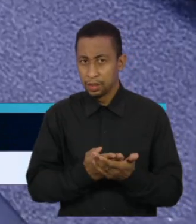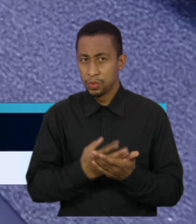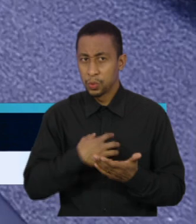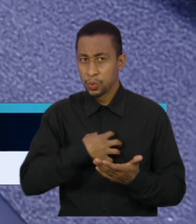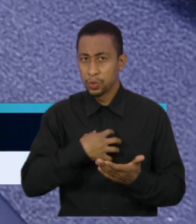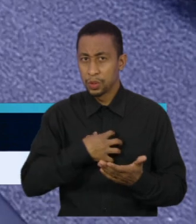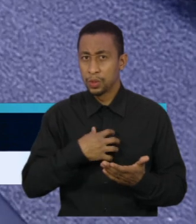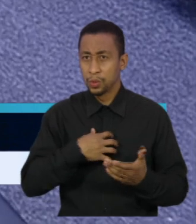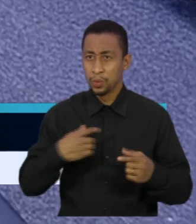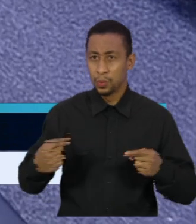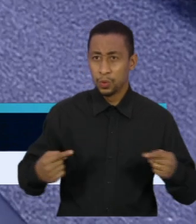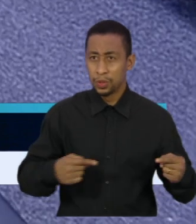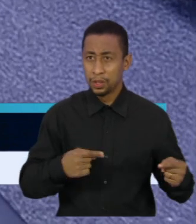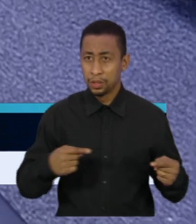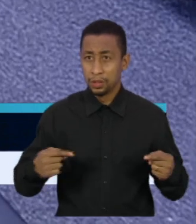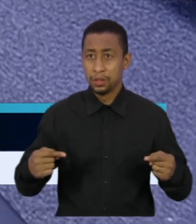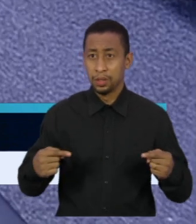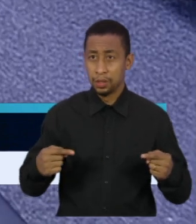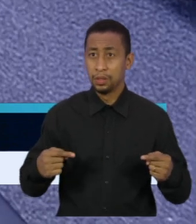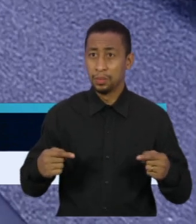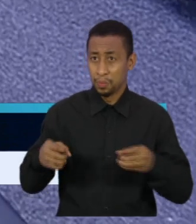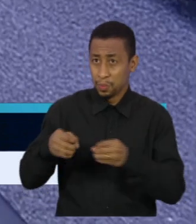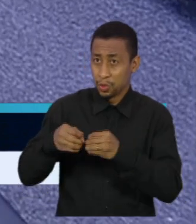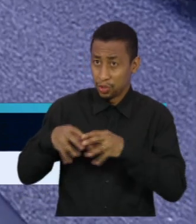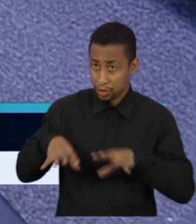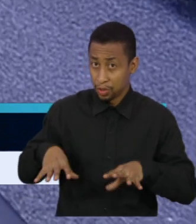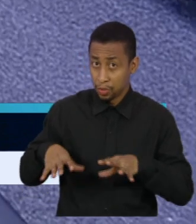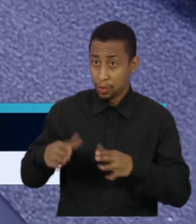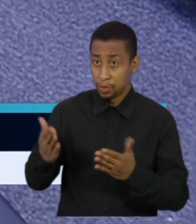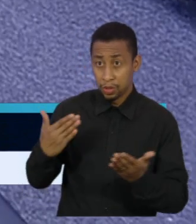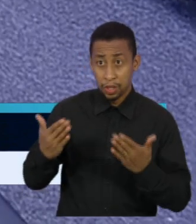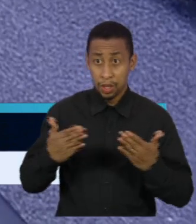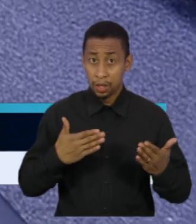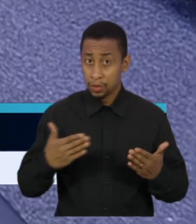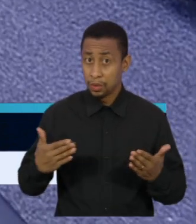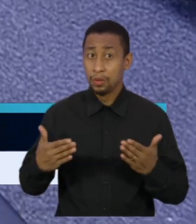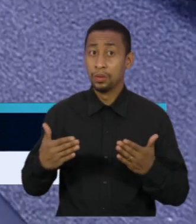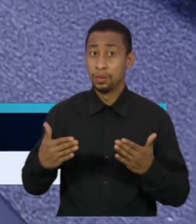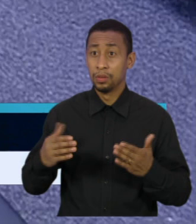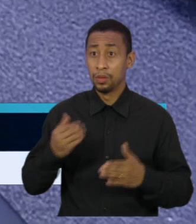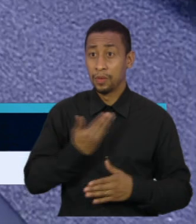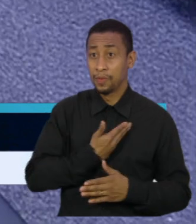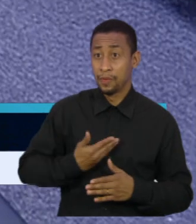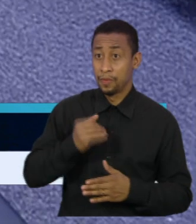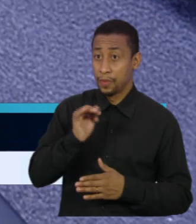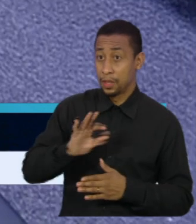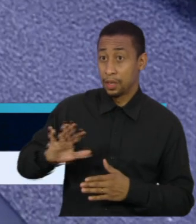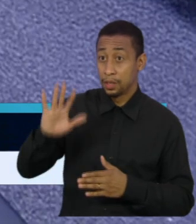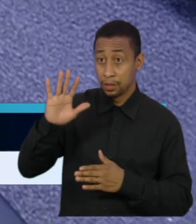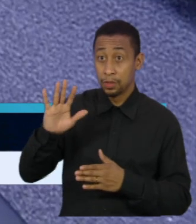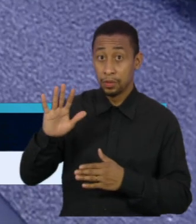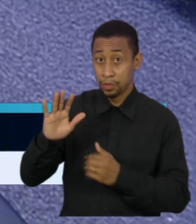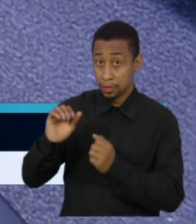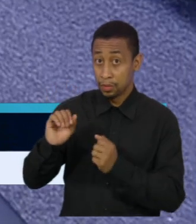lado a lado, prejudicaram o diálogo federativo para a distribuição da Coronavac no Brasil?